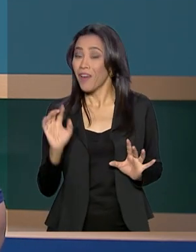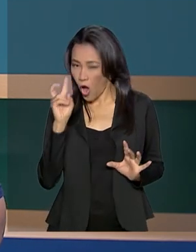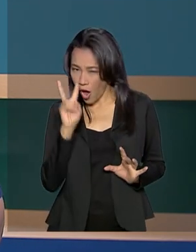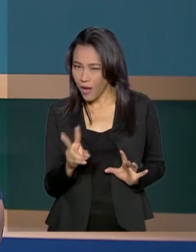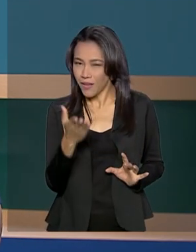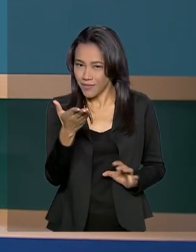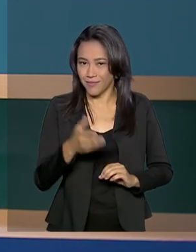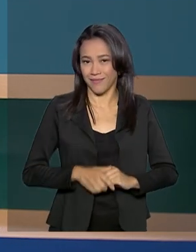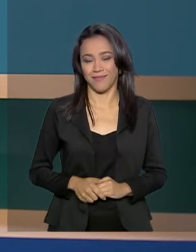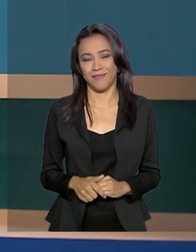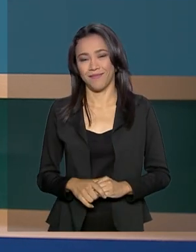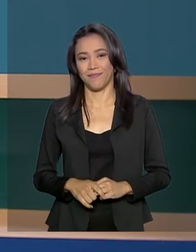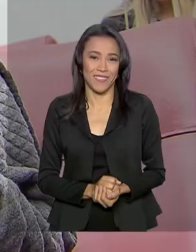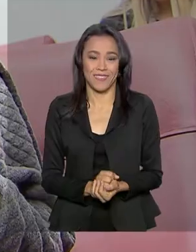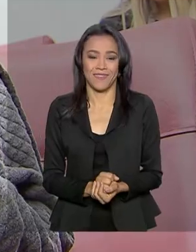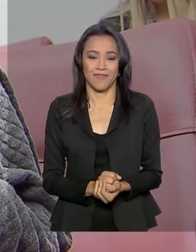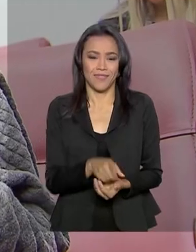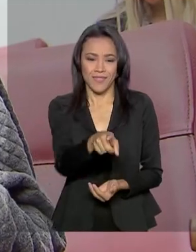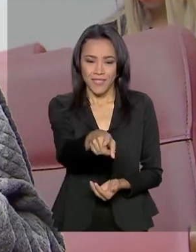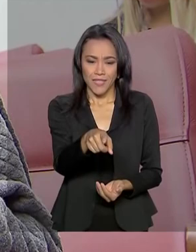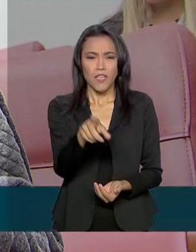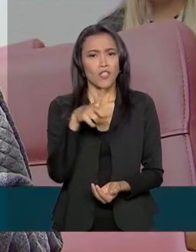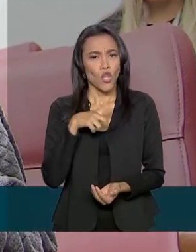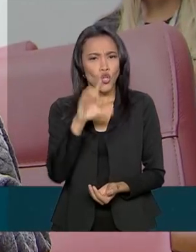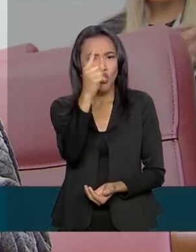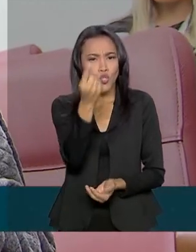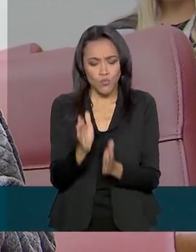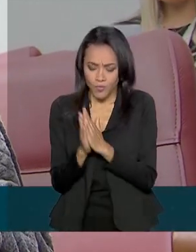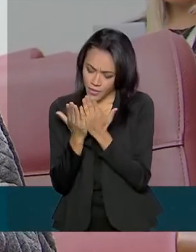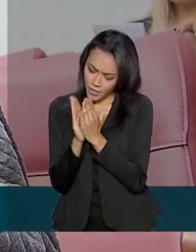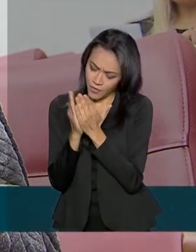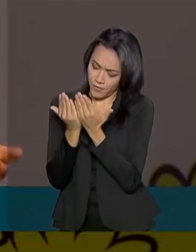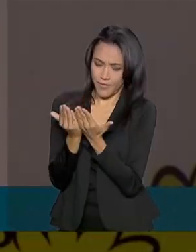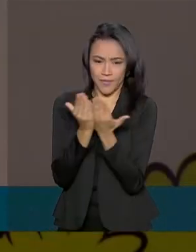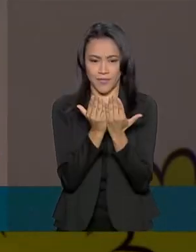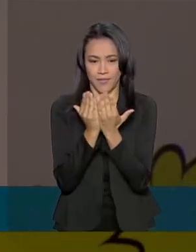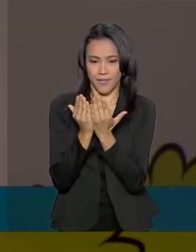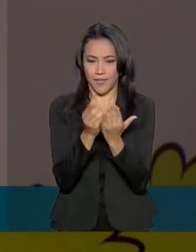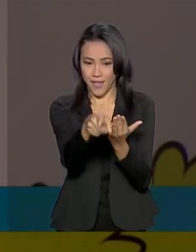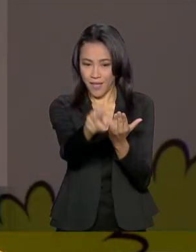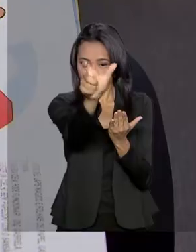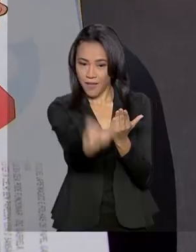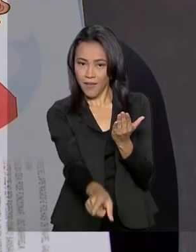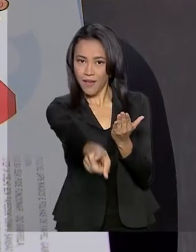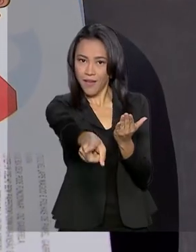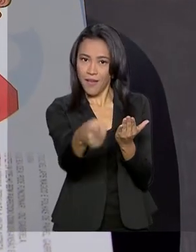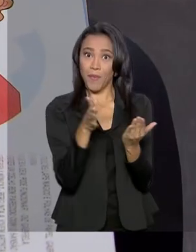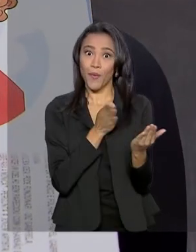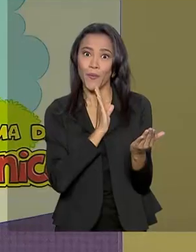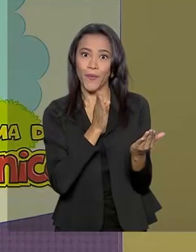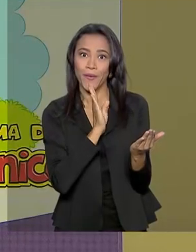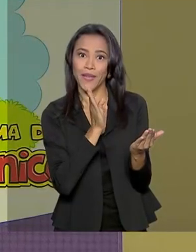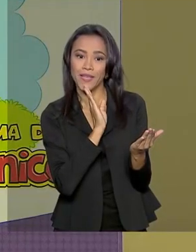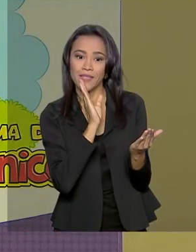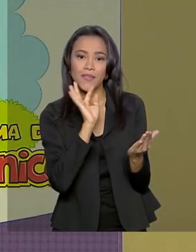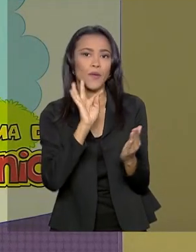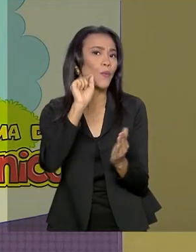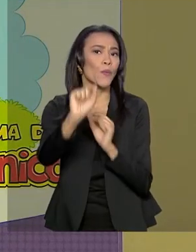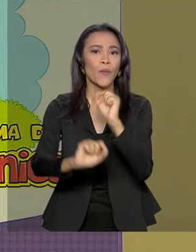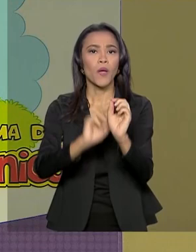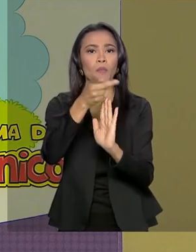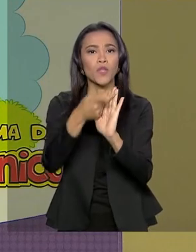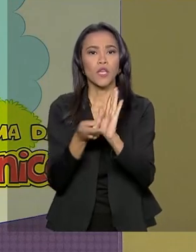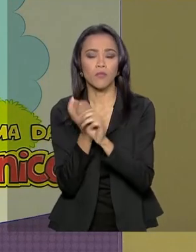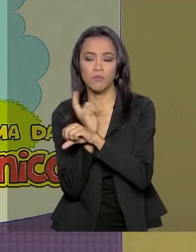Dá só uma olhada. Todo mundo trouxe pelo menos um gibizinho para atietar Maurício de Souza e conhecer o projeto Em